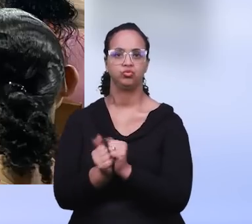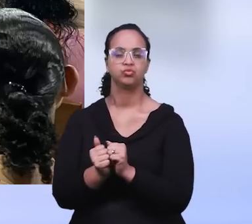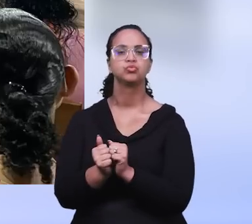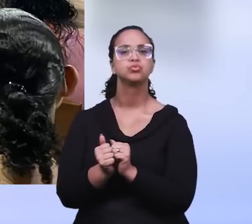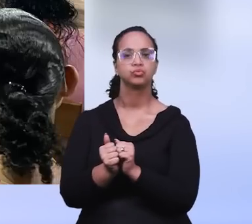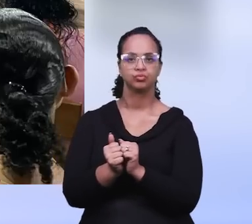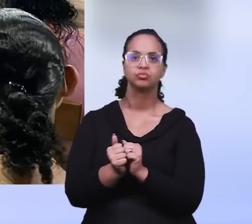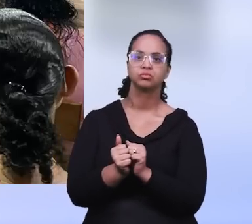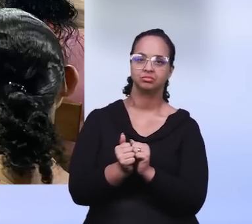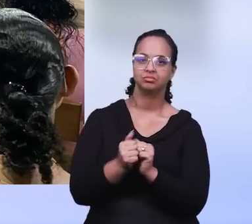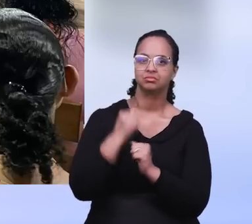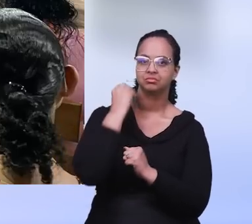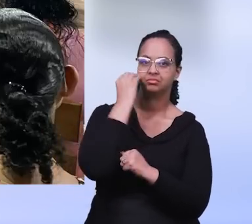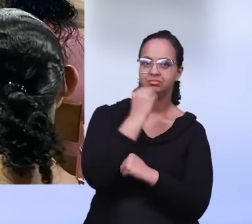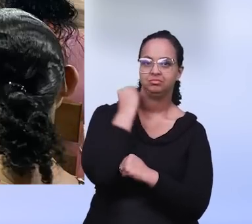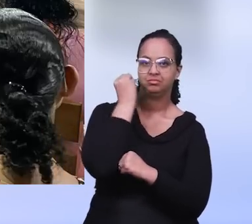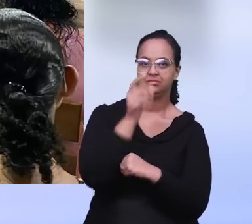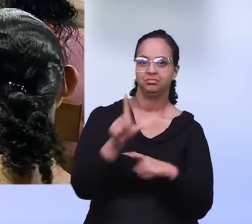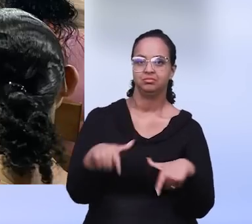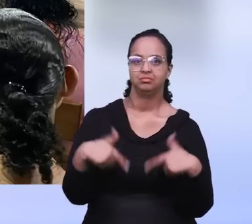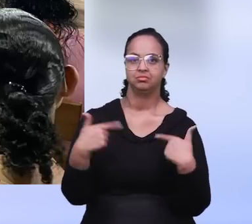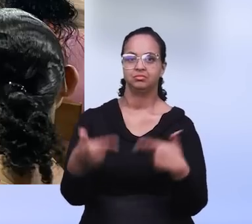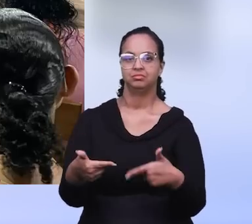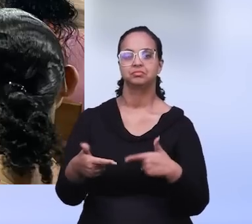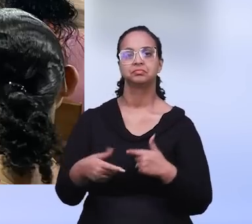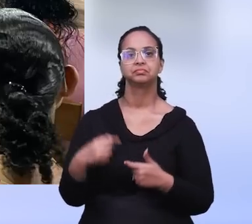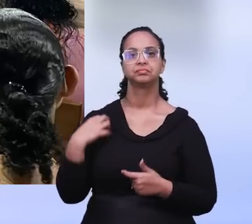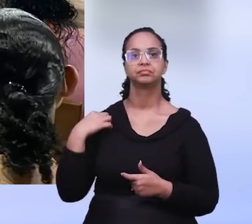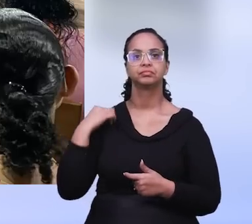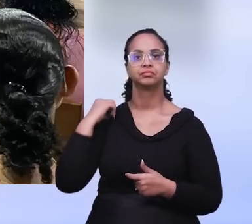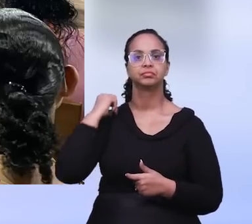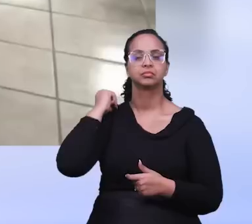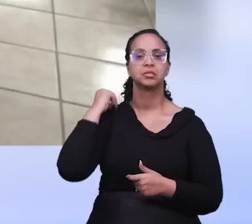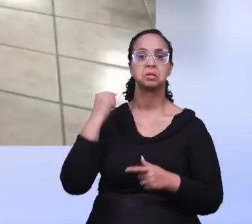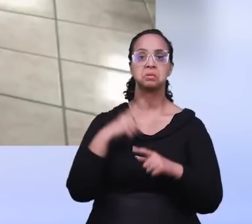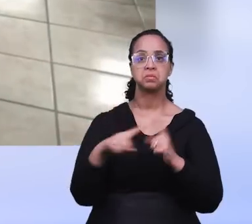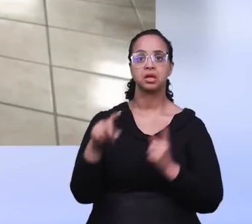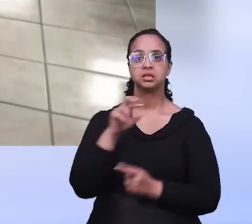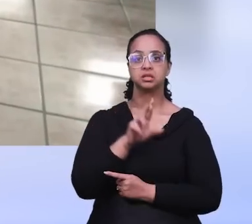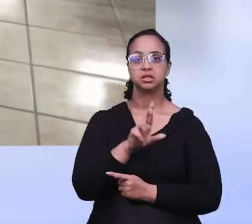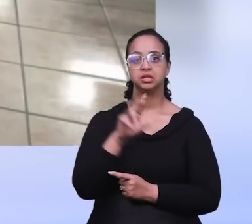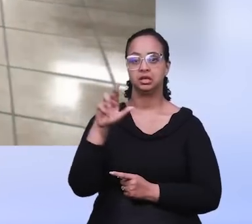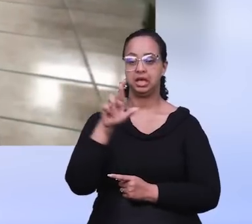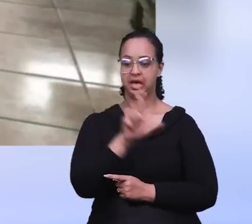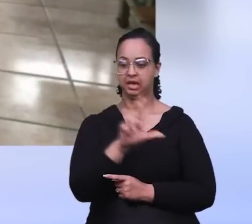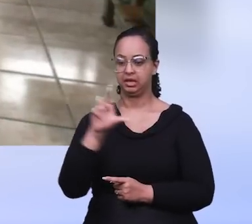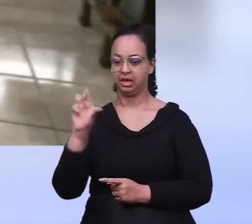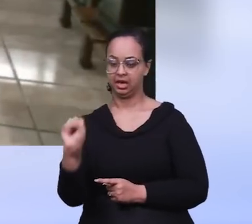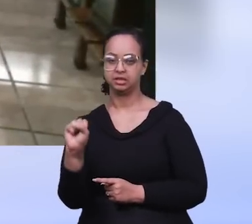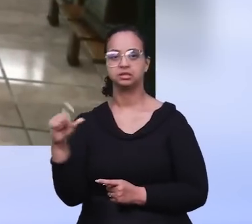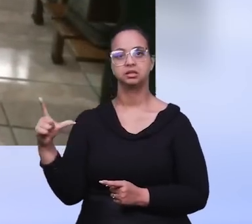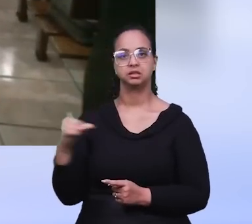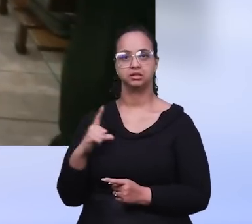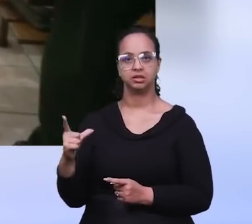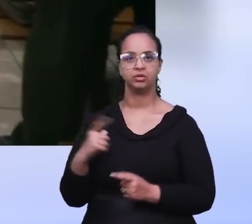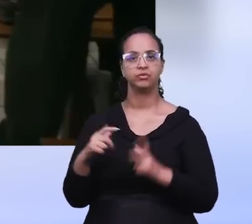junto com o rebanho local por essa maravilha operada pelo nosso Deus. Já no Rio Grande do Norte, tivemos uma reunião com os obreiros